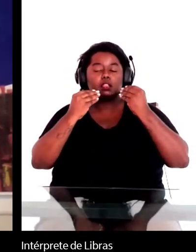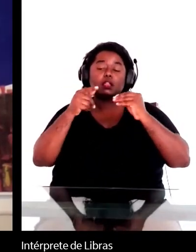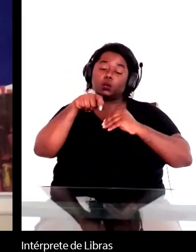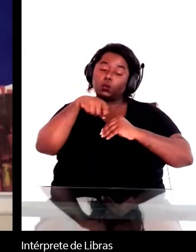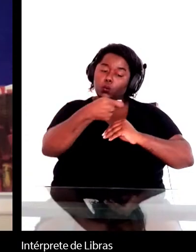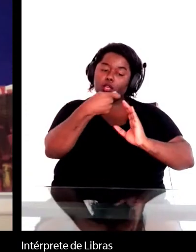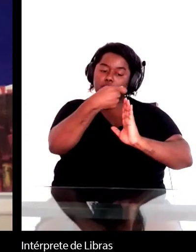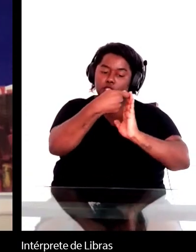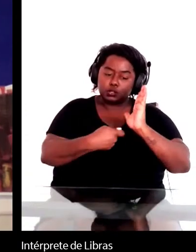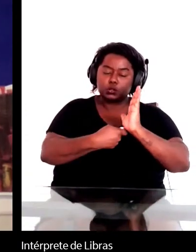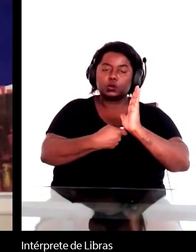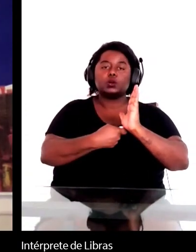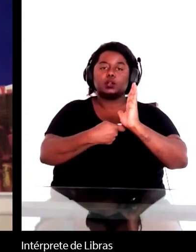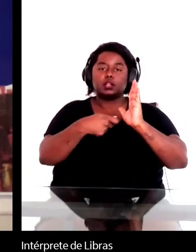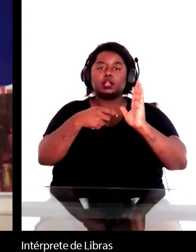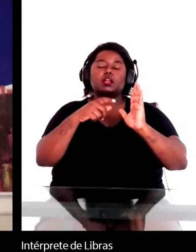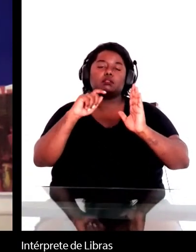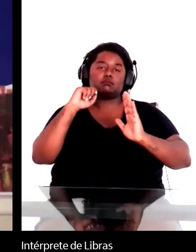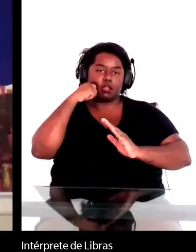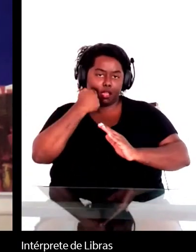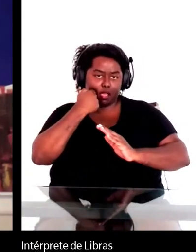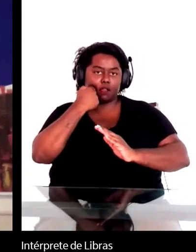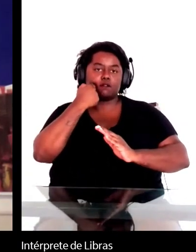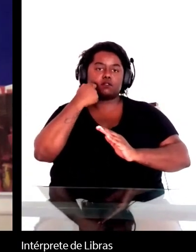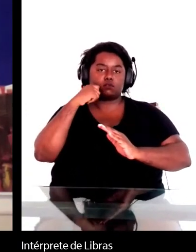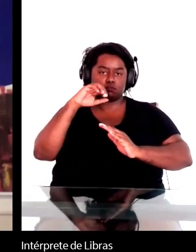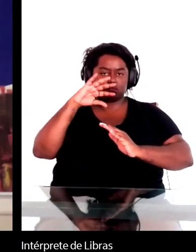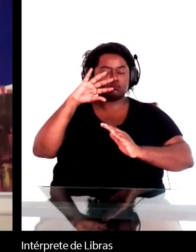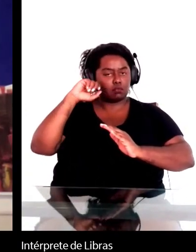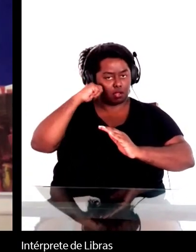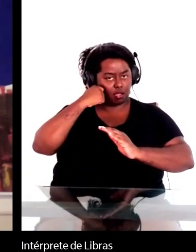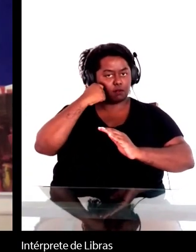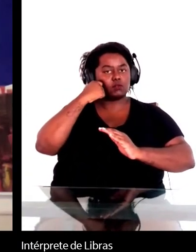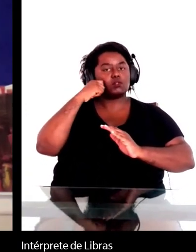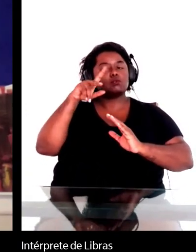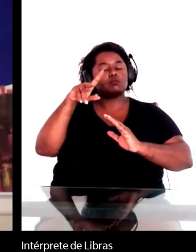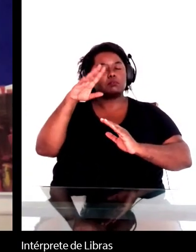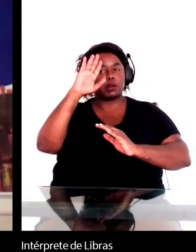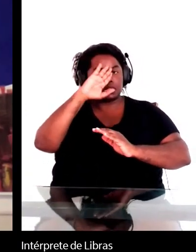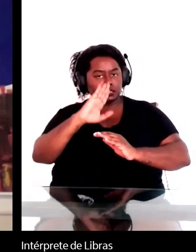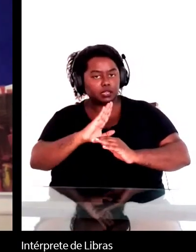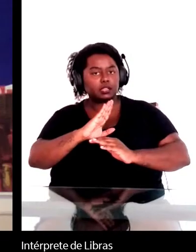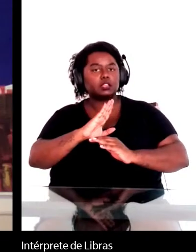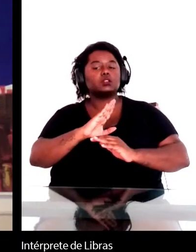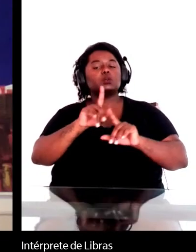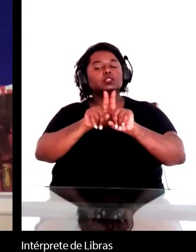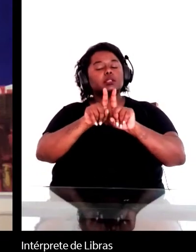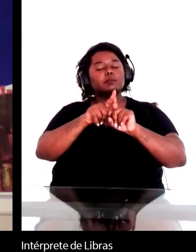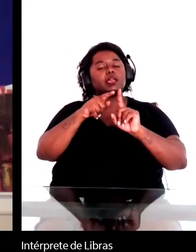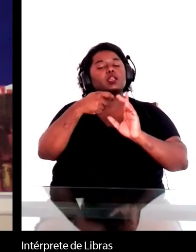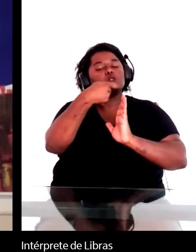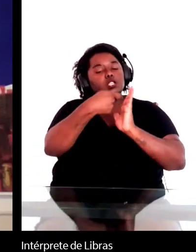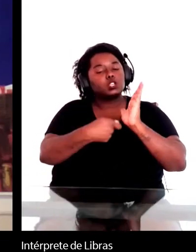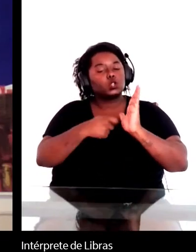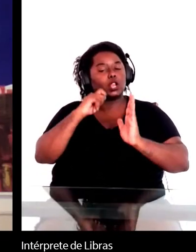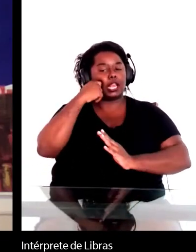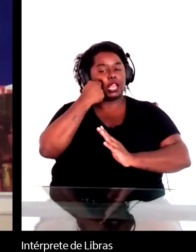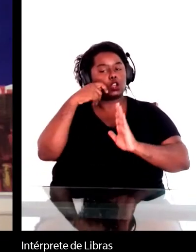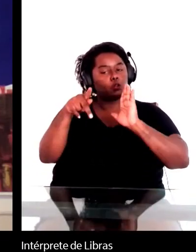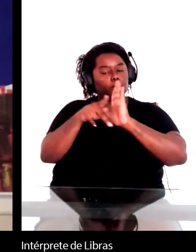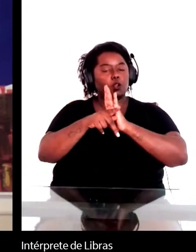como apresentou Harold Bloom, de escritor negro das Américas. Então, esse é um problema interessante,